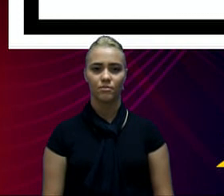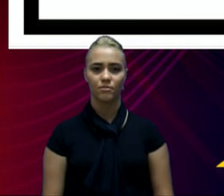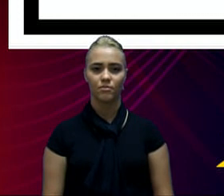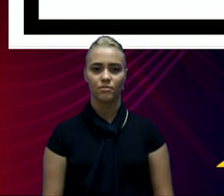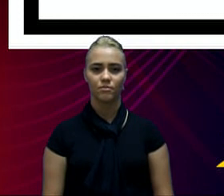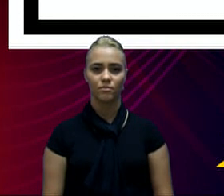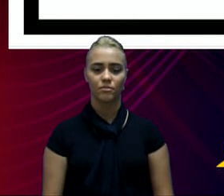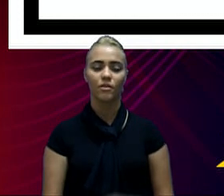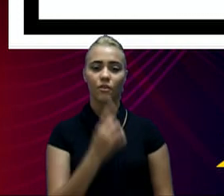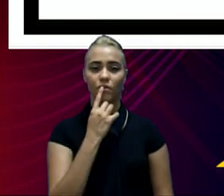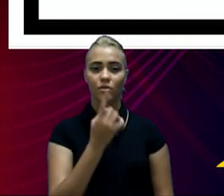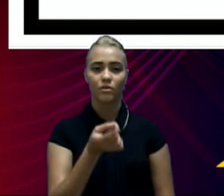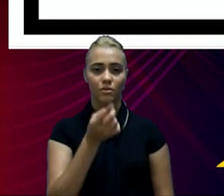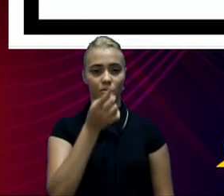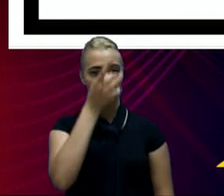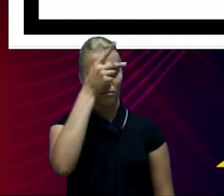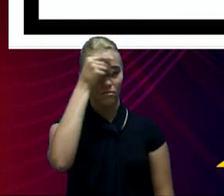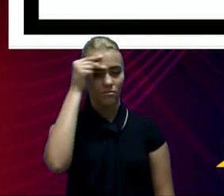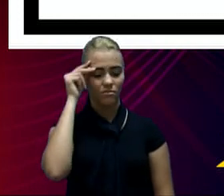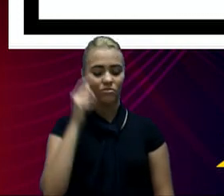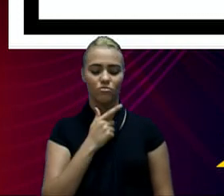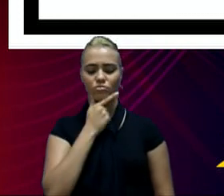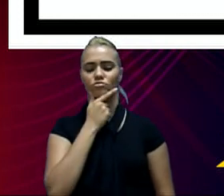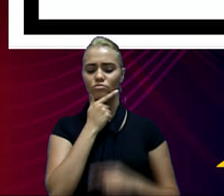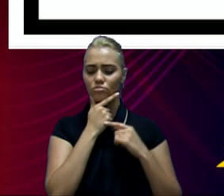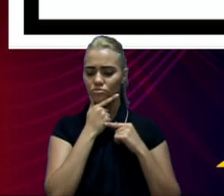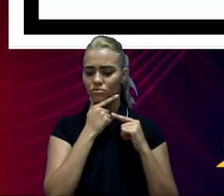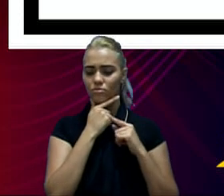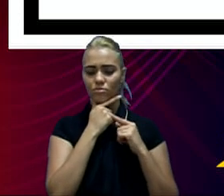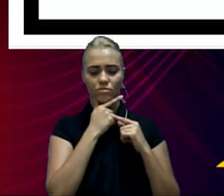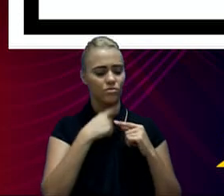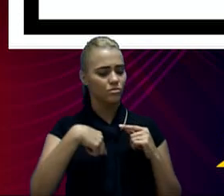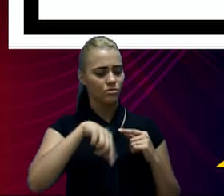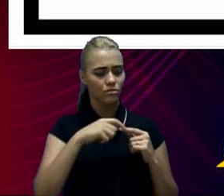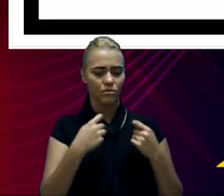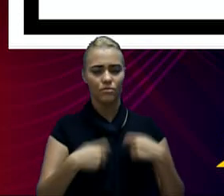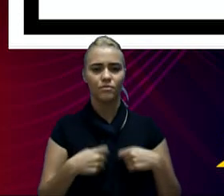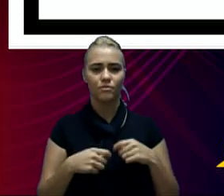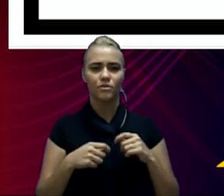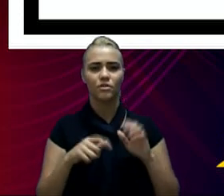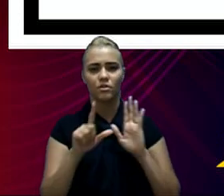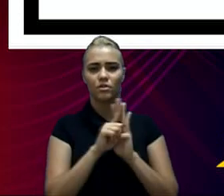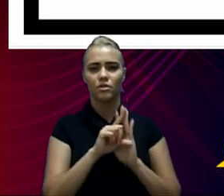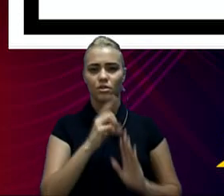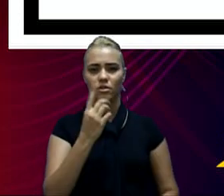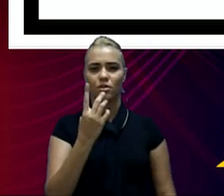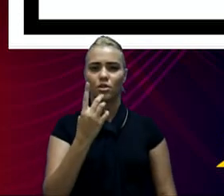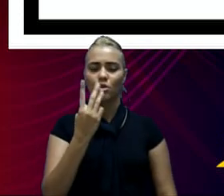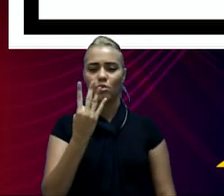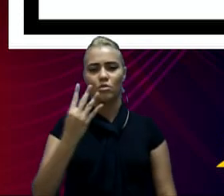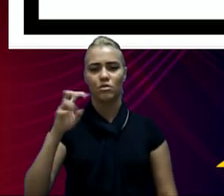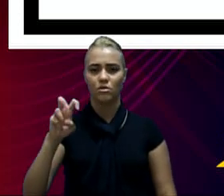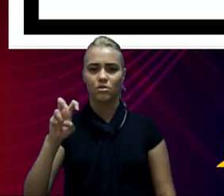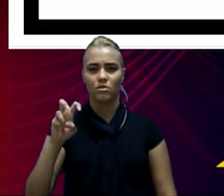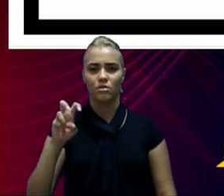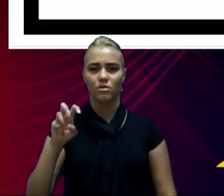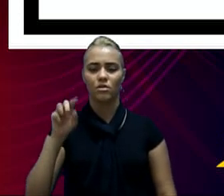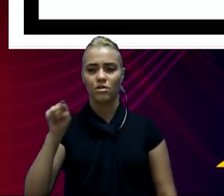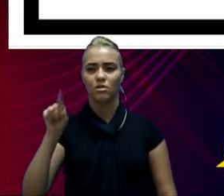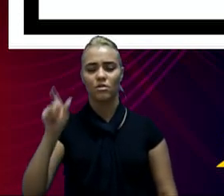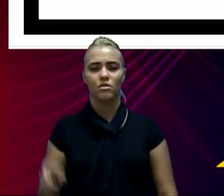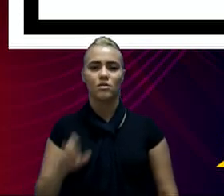Falando em dívida pública, a administração tem que atender a Resolução 43 do Senado Federal, que estabelece